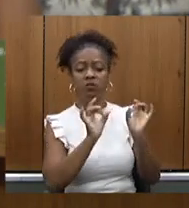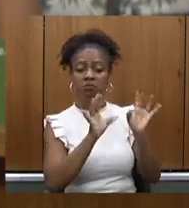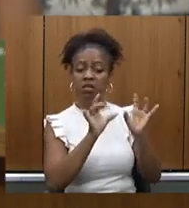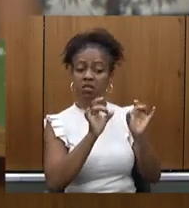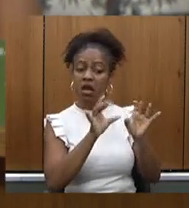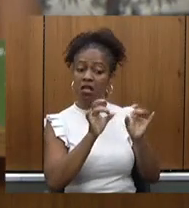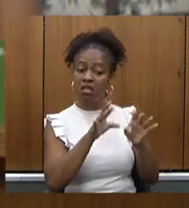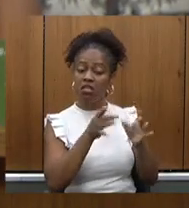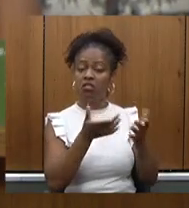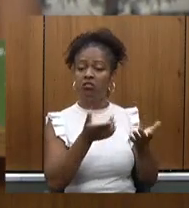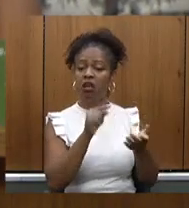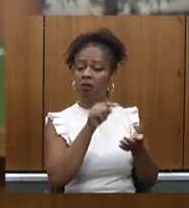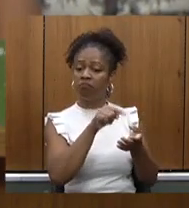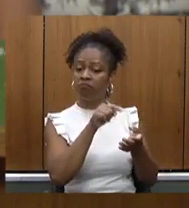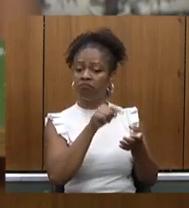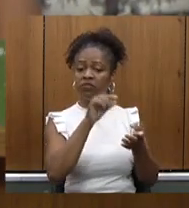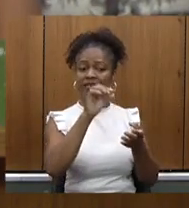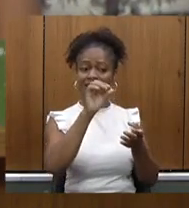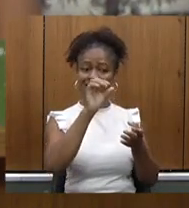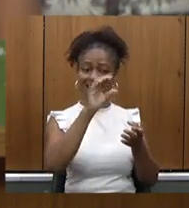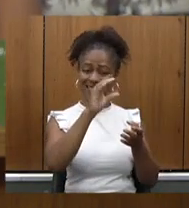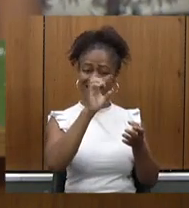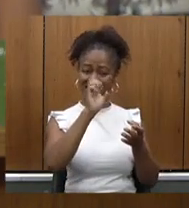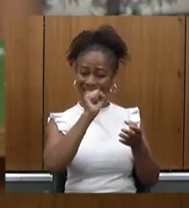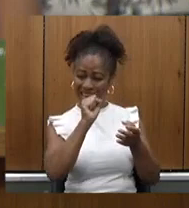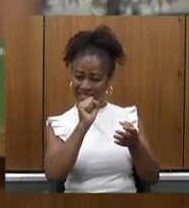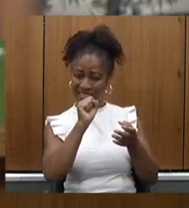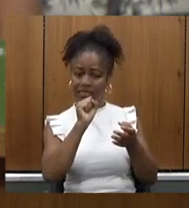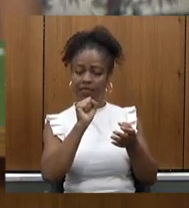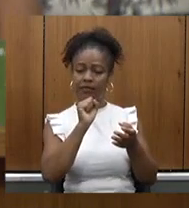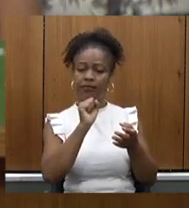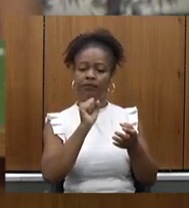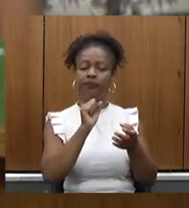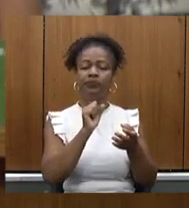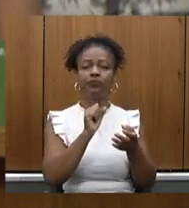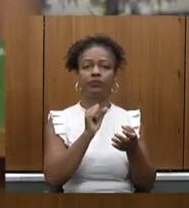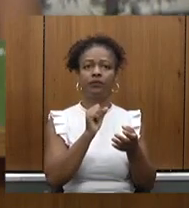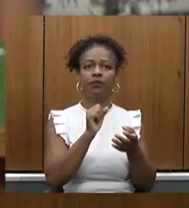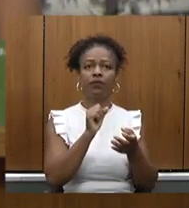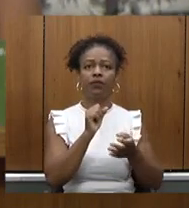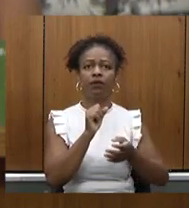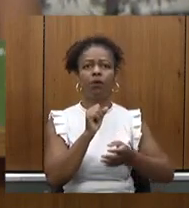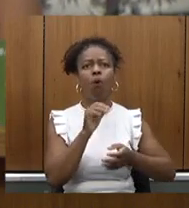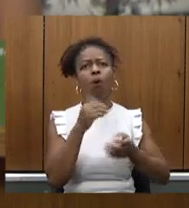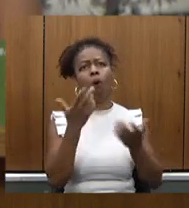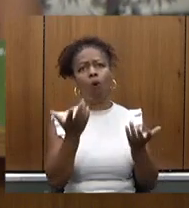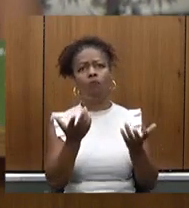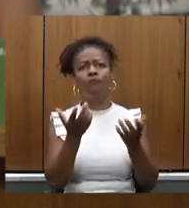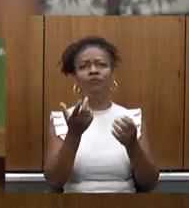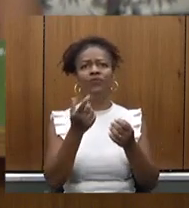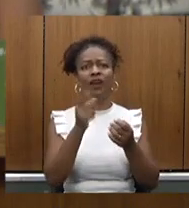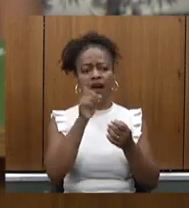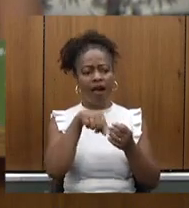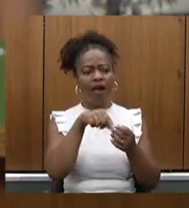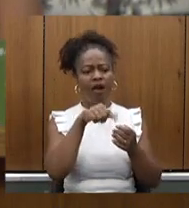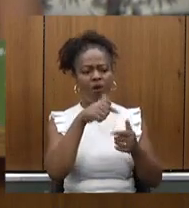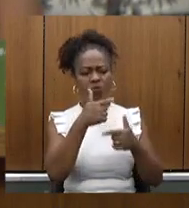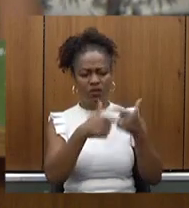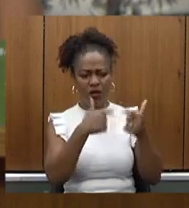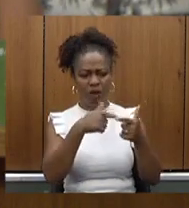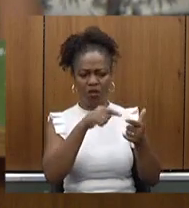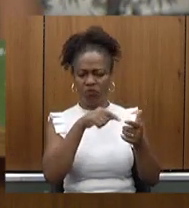da carreira da SES ou se ele é um EPPGG como o senhor citou que é uma carreira do estado